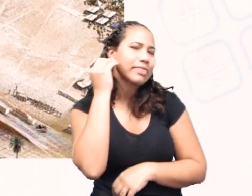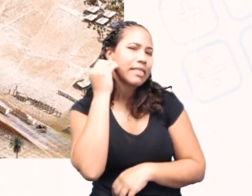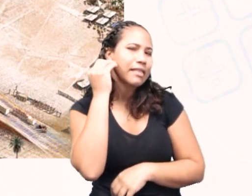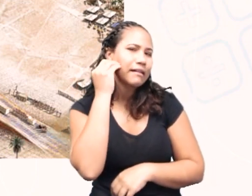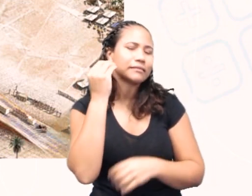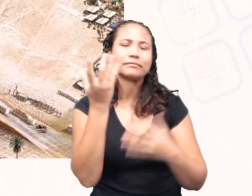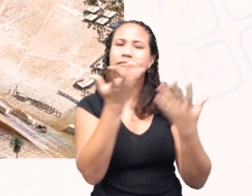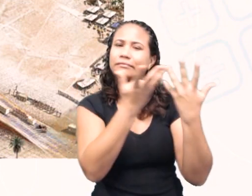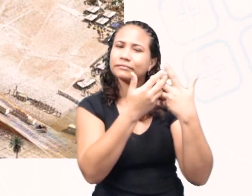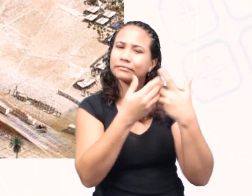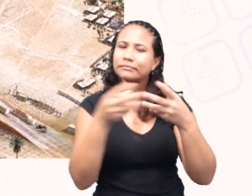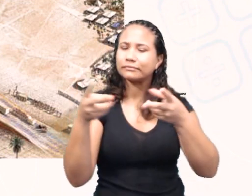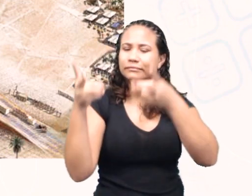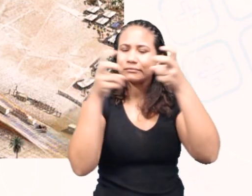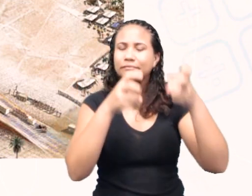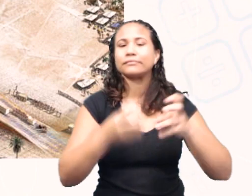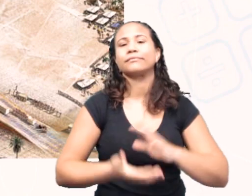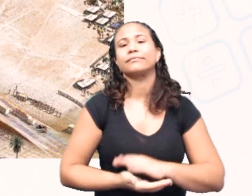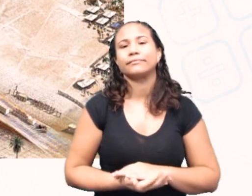identificar.